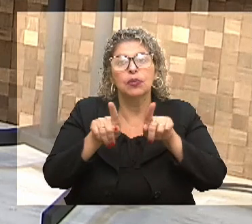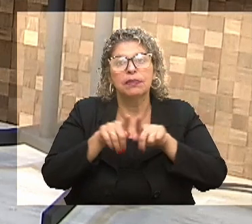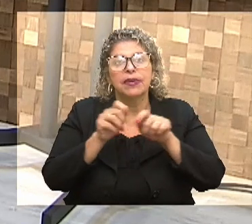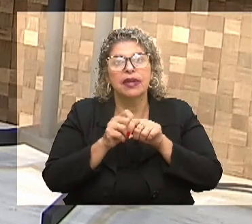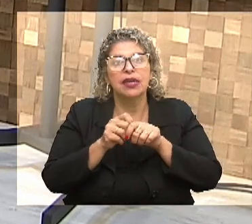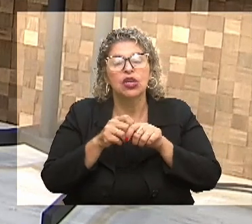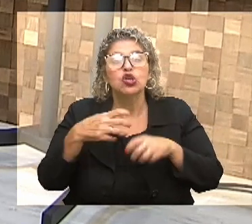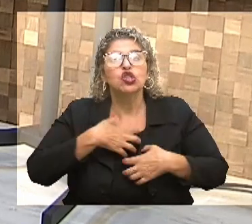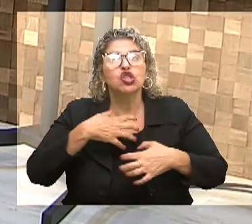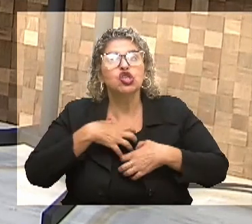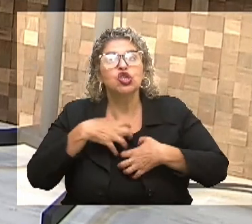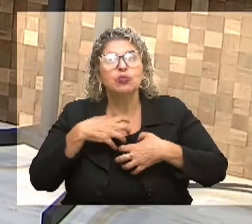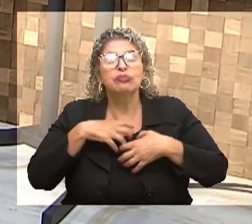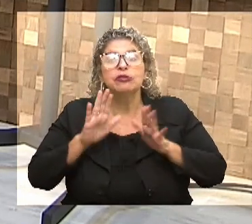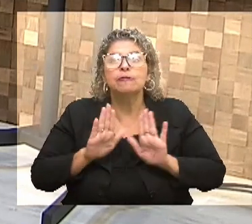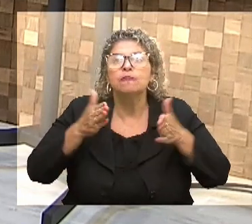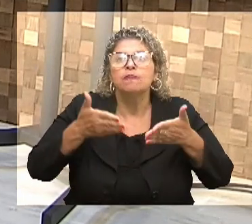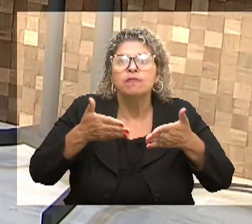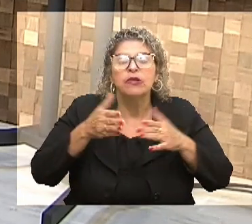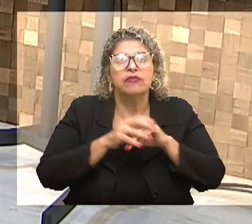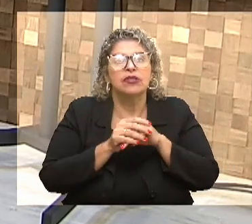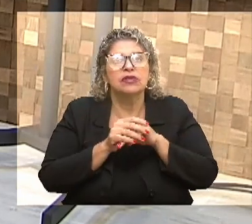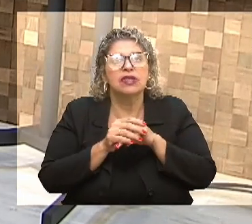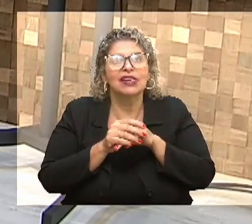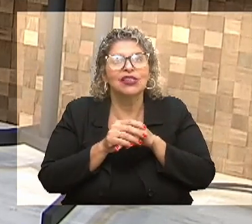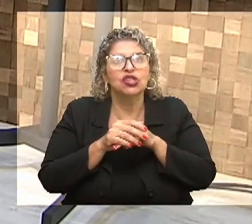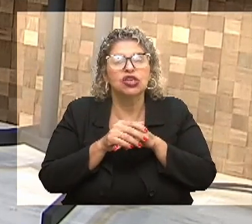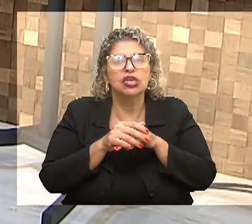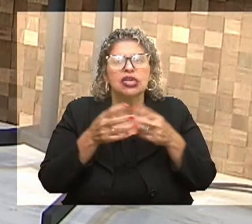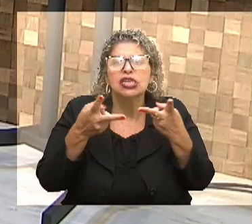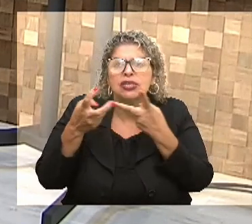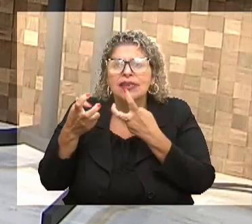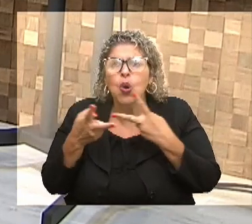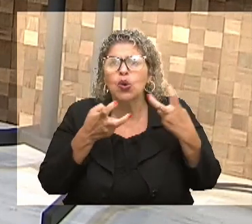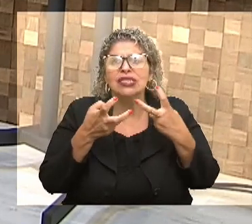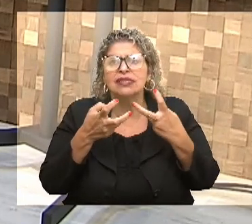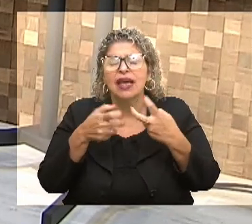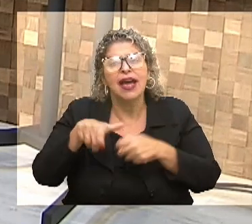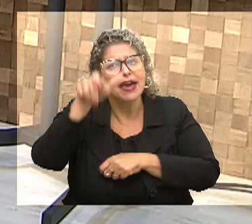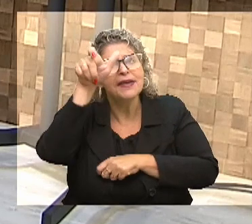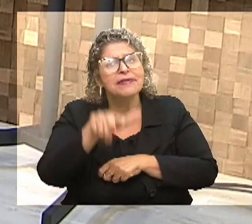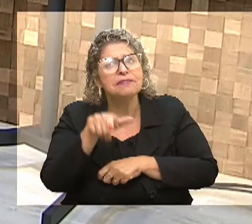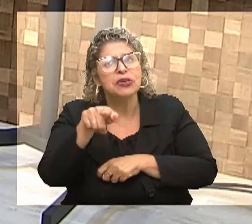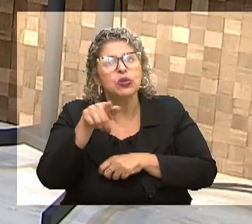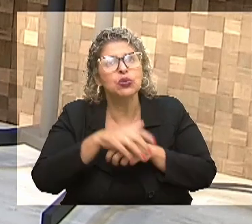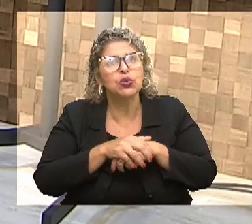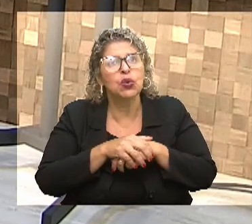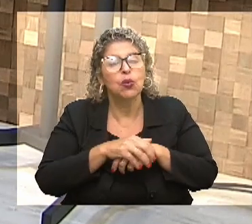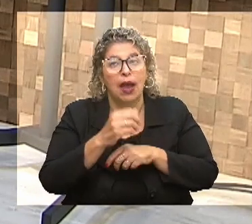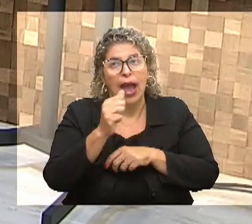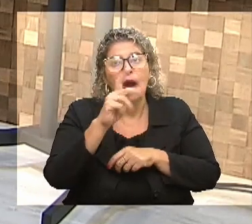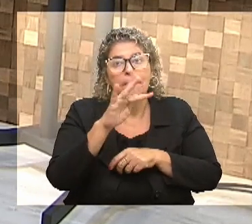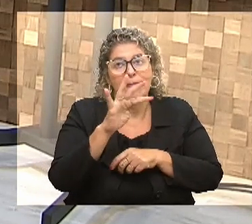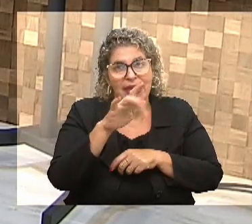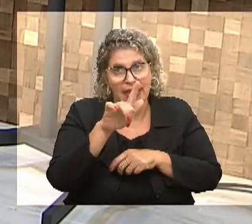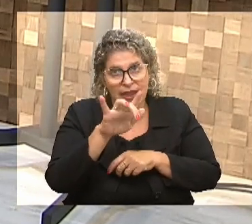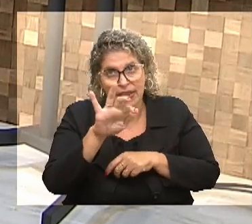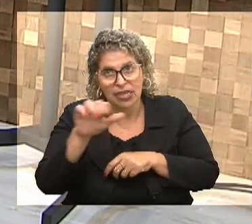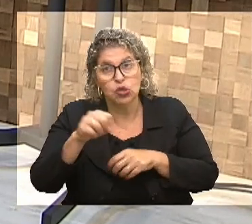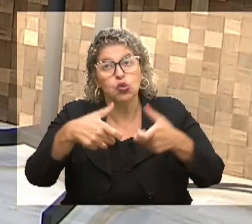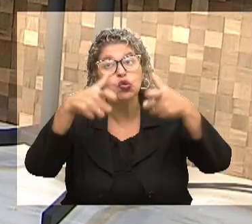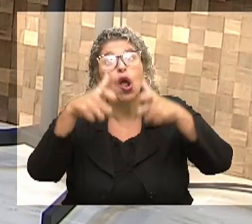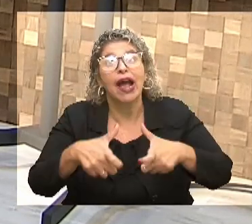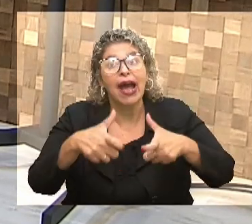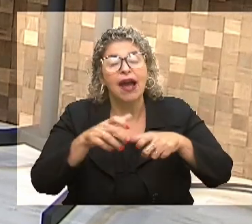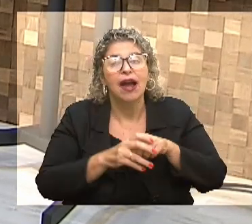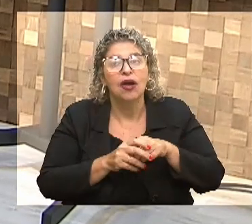abordagem no sentido assim de conquistar mais as pessoas para elas irem para os albergues, porque acaba que